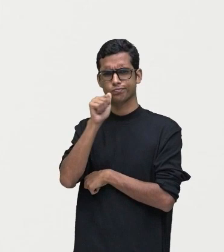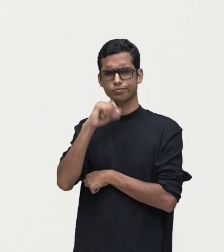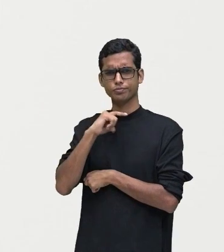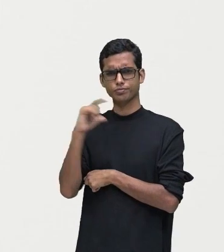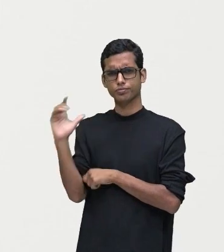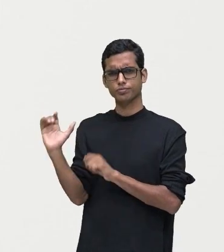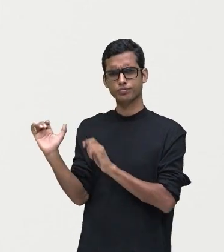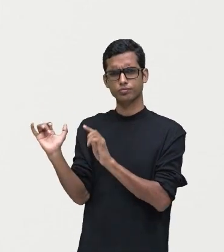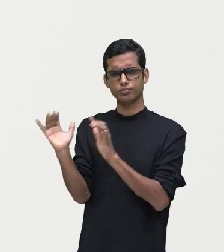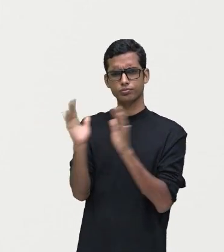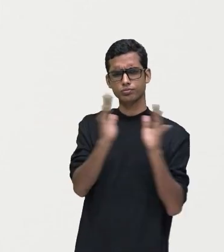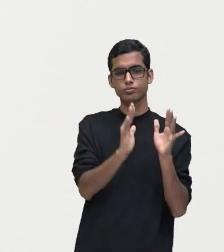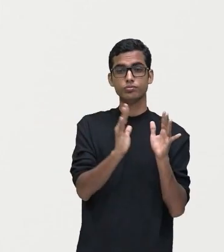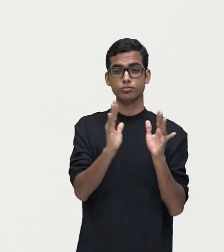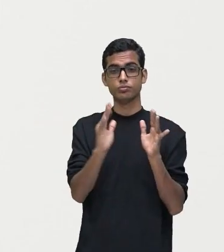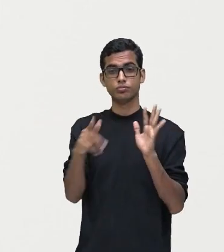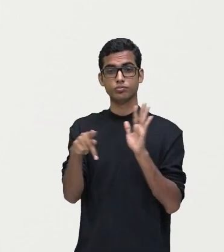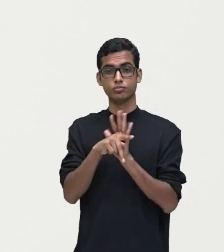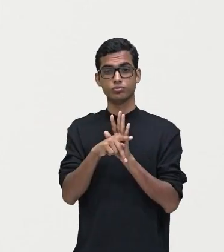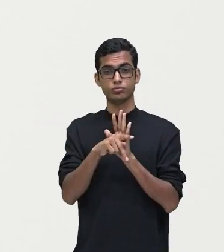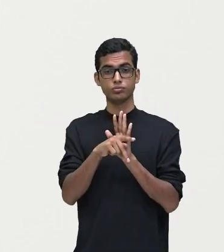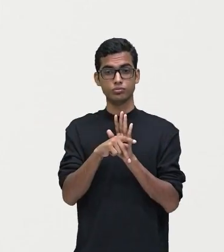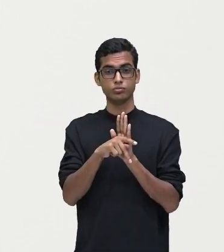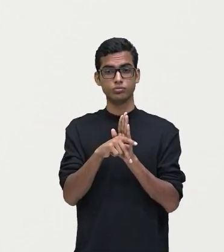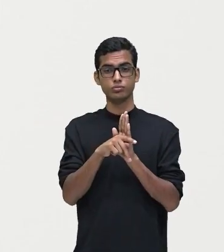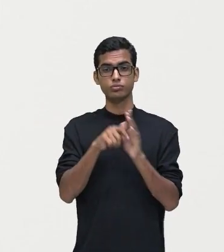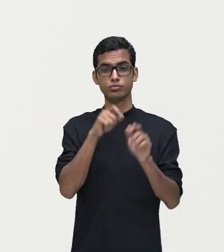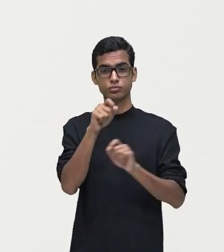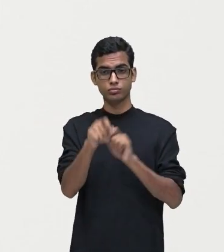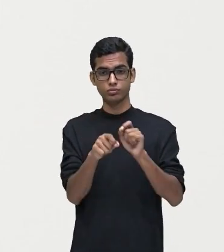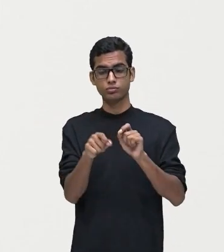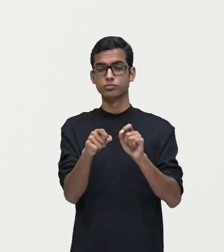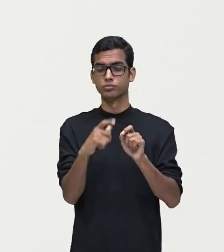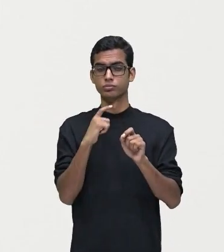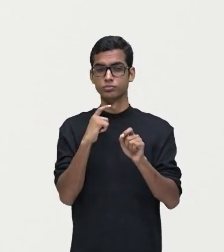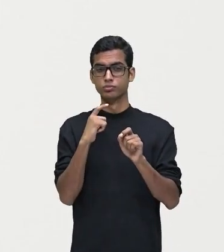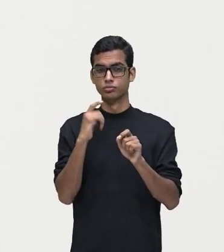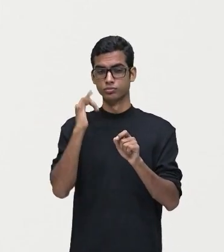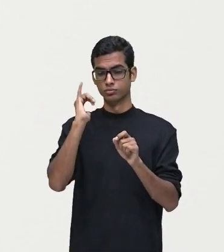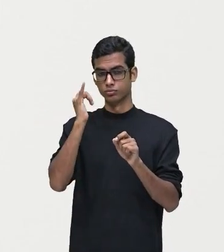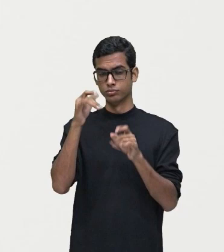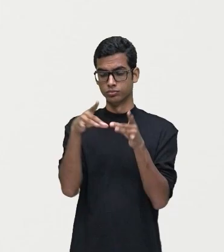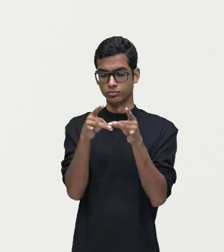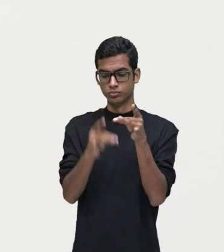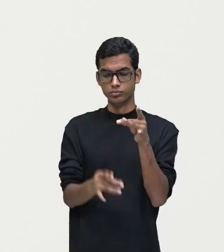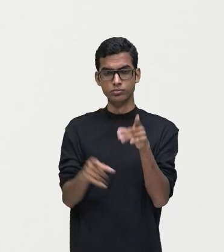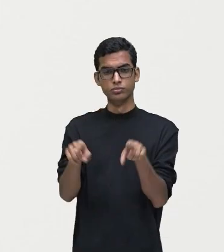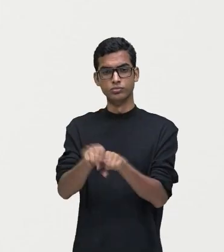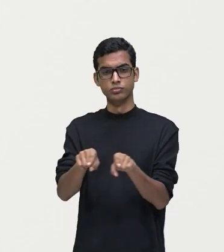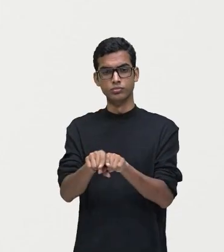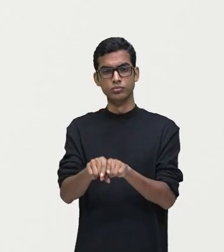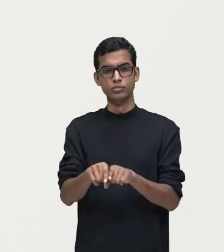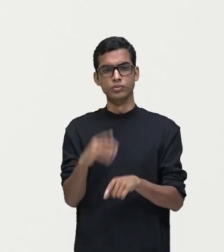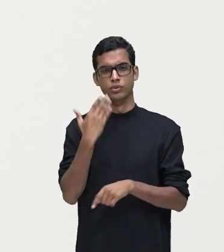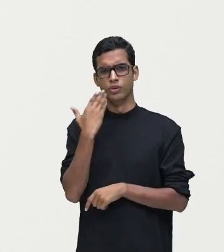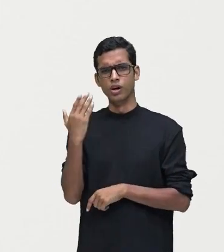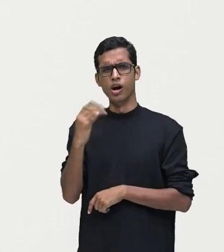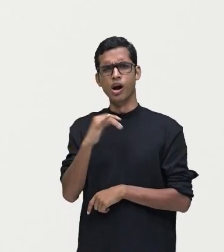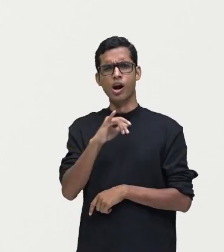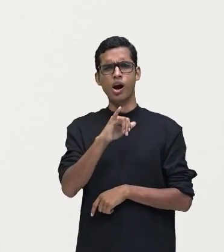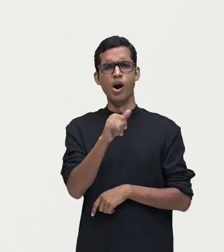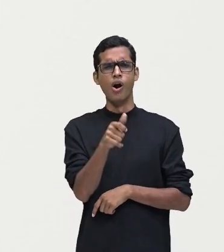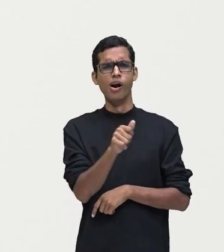longo dessa descrição. Ele vai comparar também o favo do jati, olha só, não era